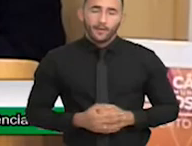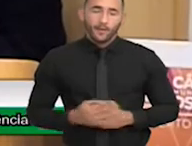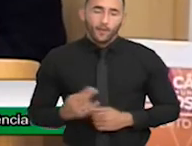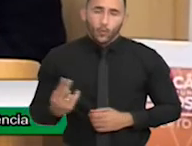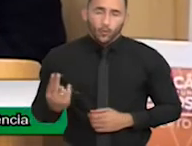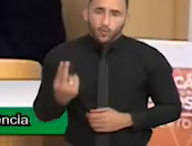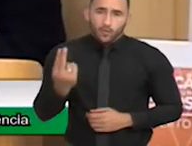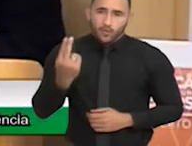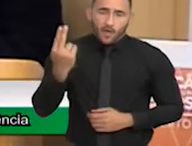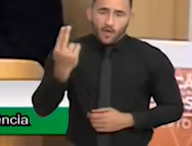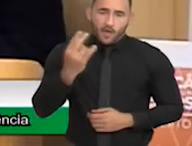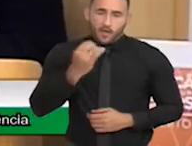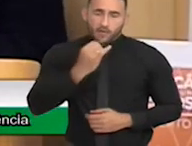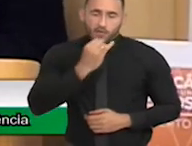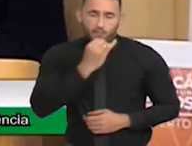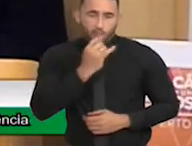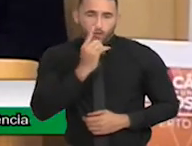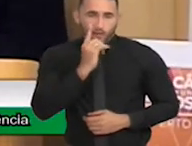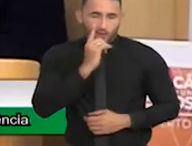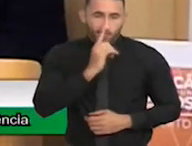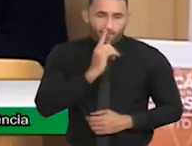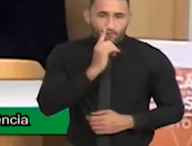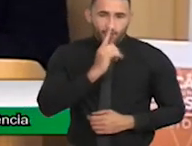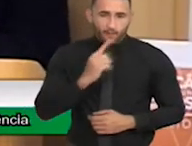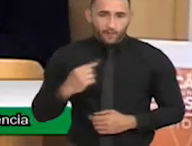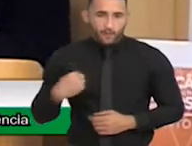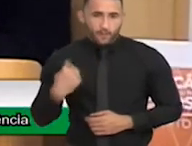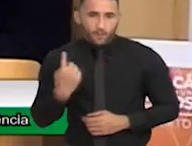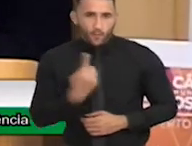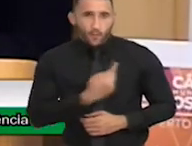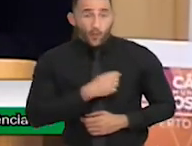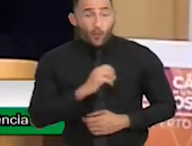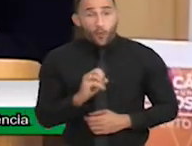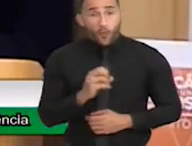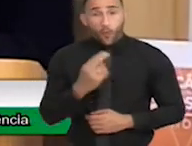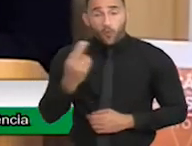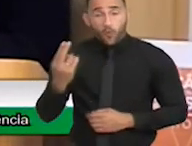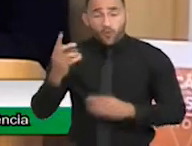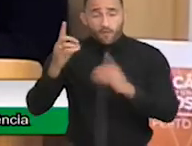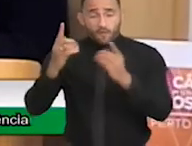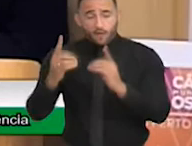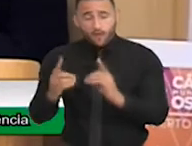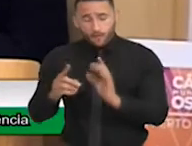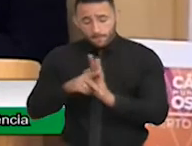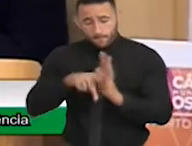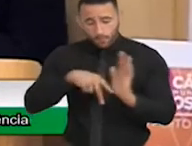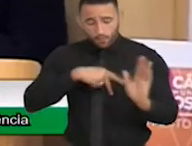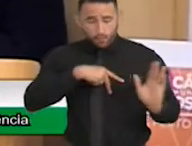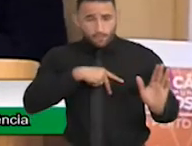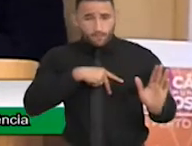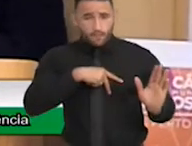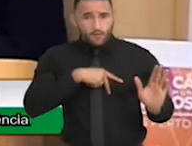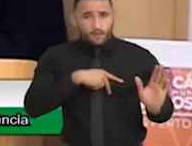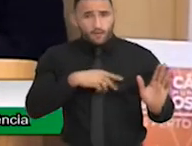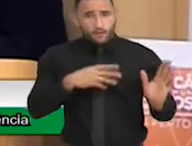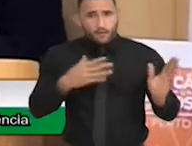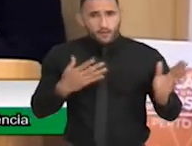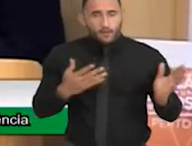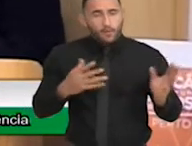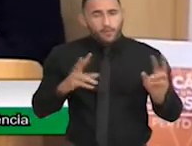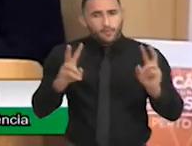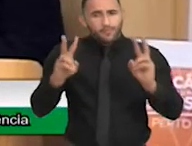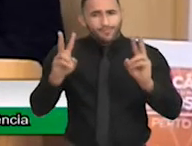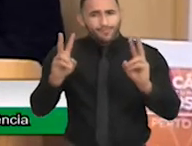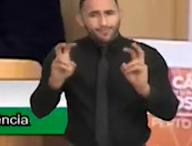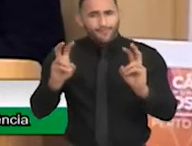nossos defeitos, de uma deficiência nossa como alguma questão